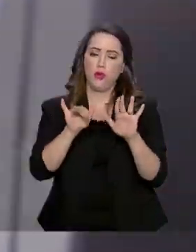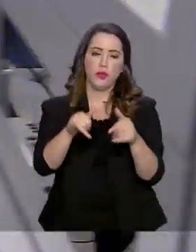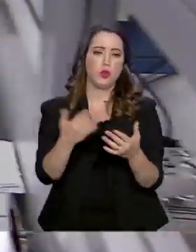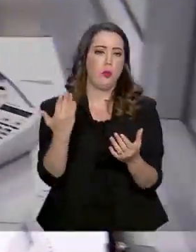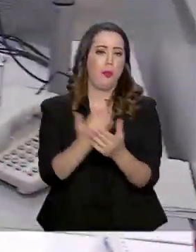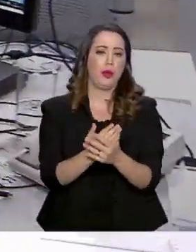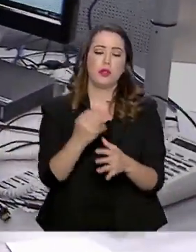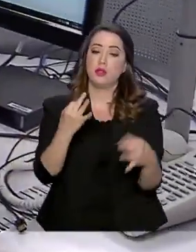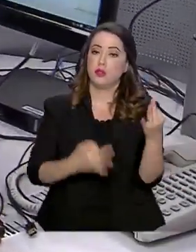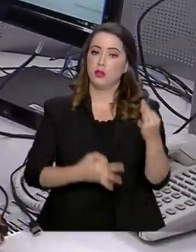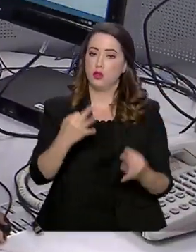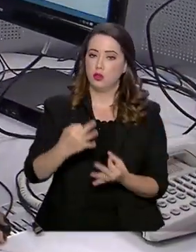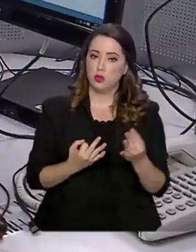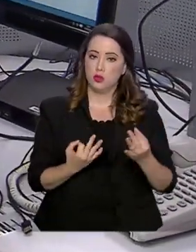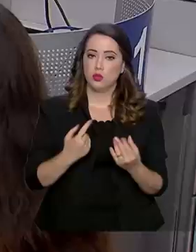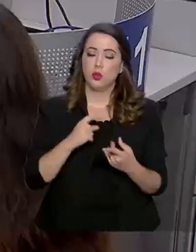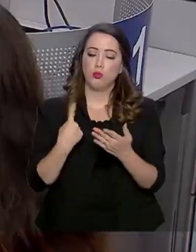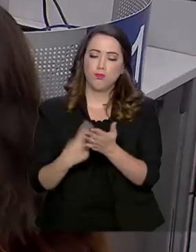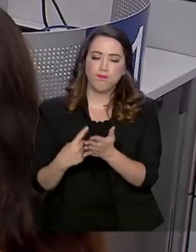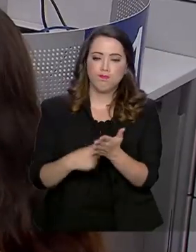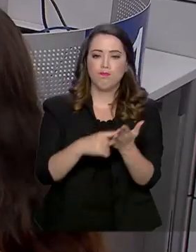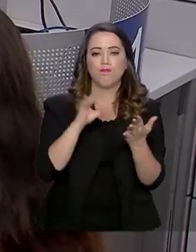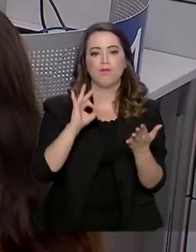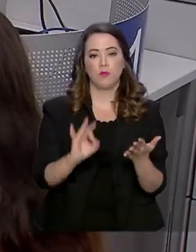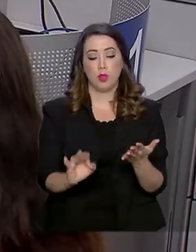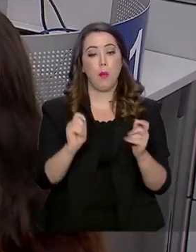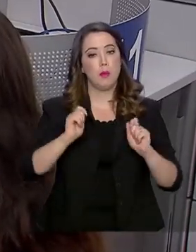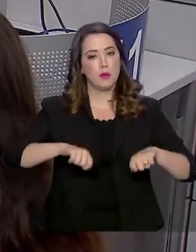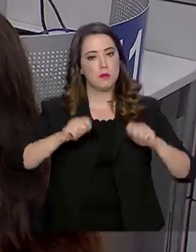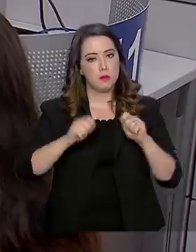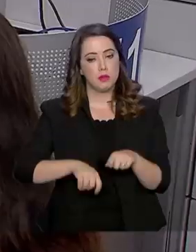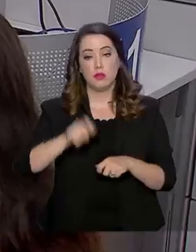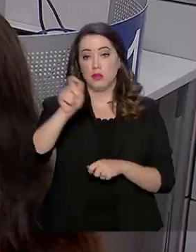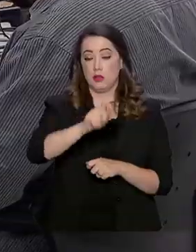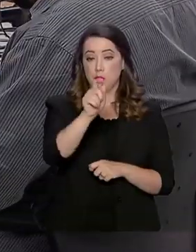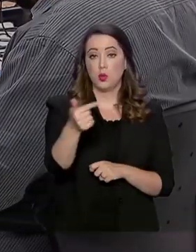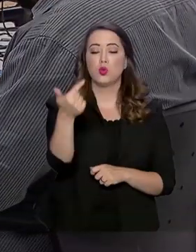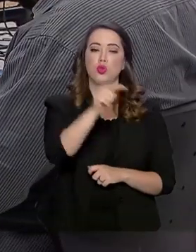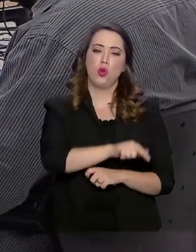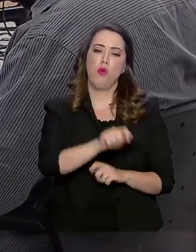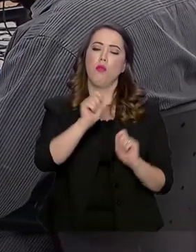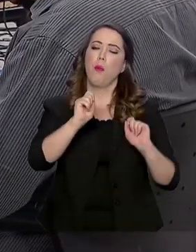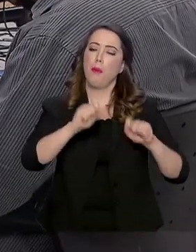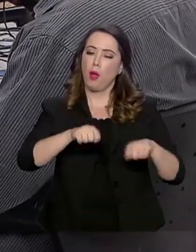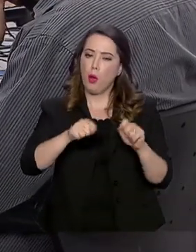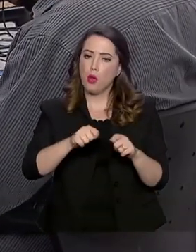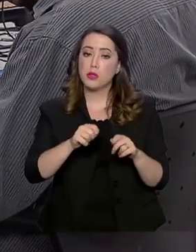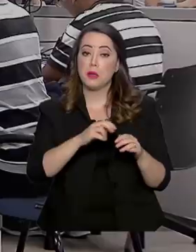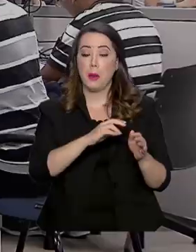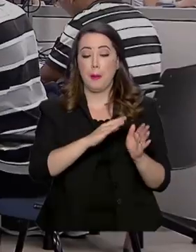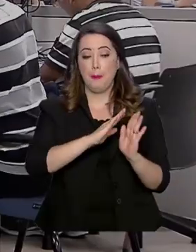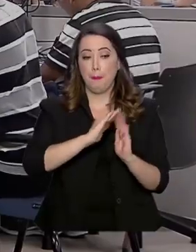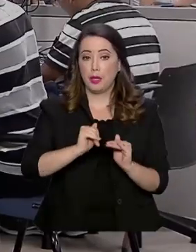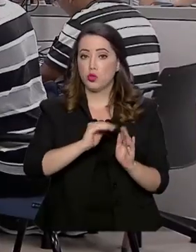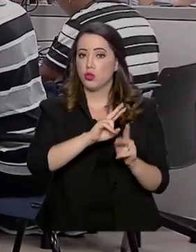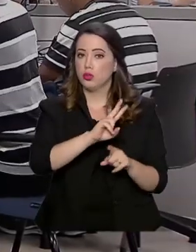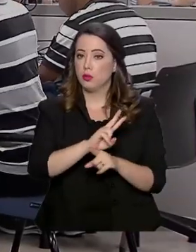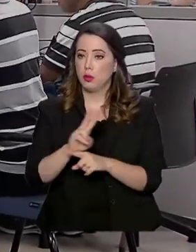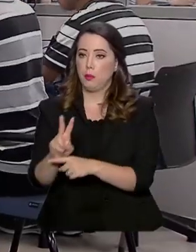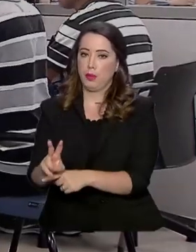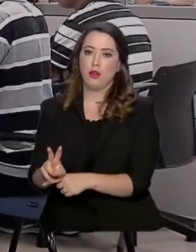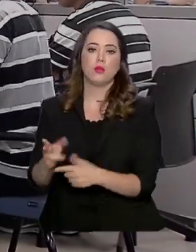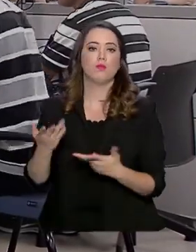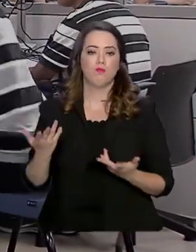processos judiciais de maneira conciliatória, permitindo assim que os clientes recuperem a capacidade de pedir crédito no mercado de novo.